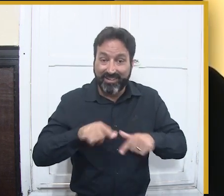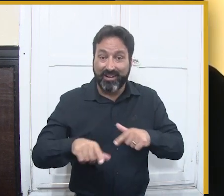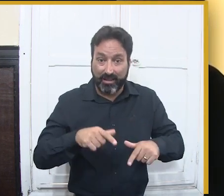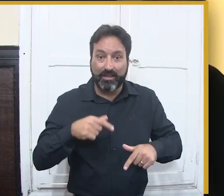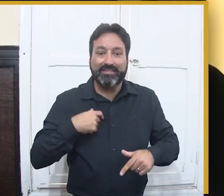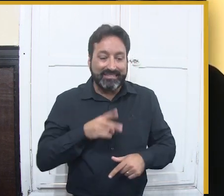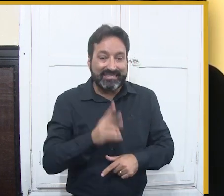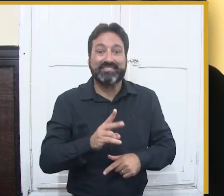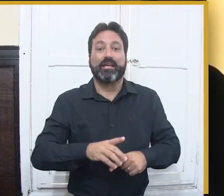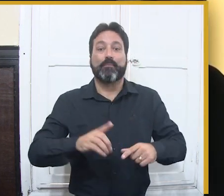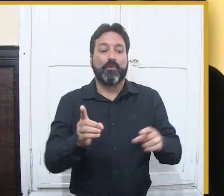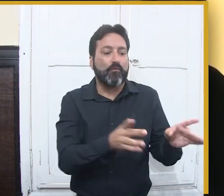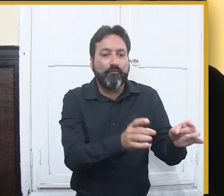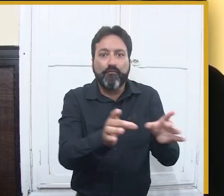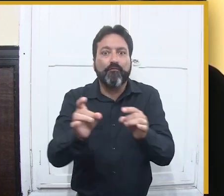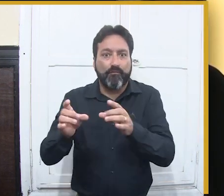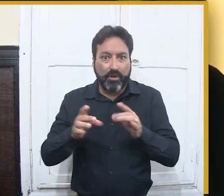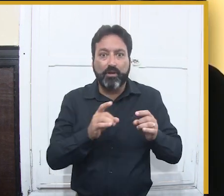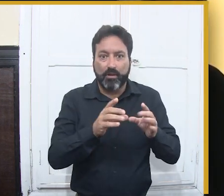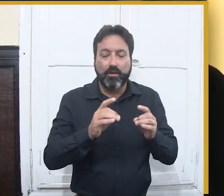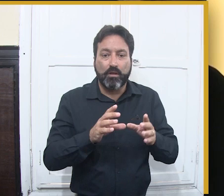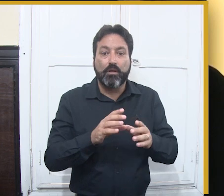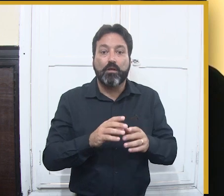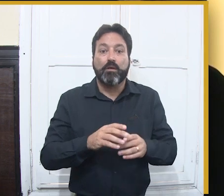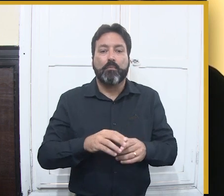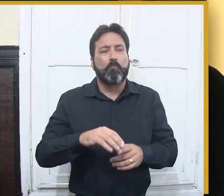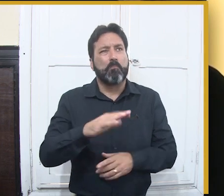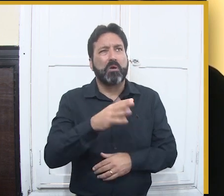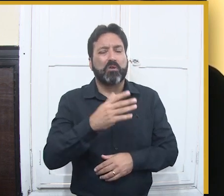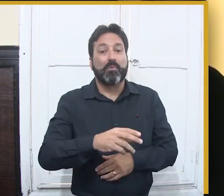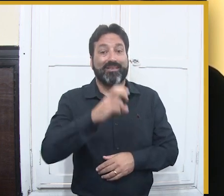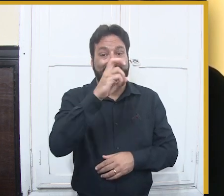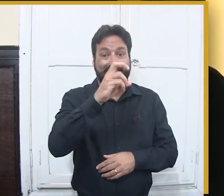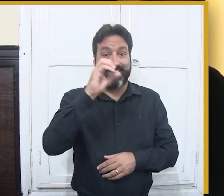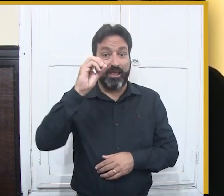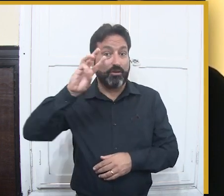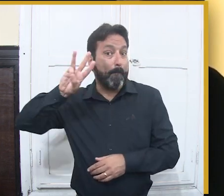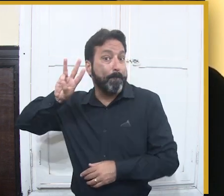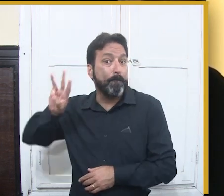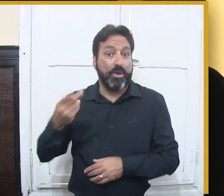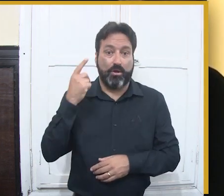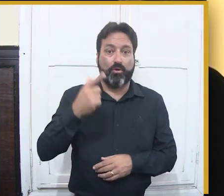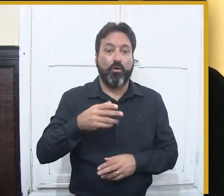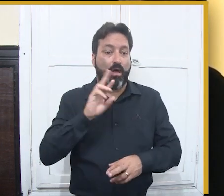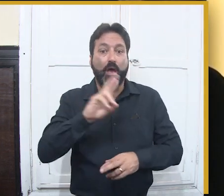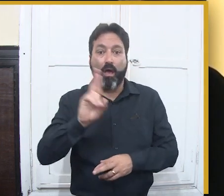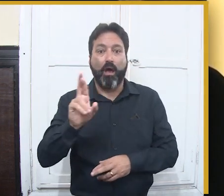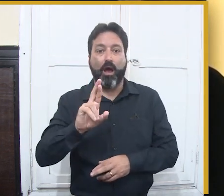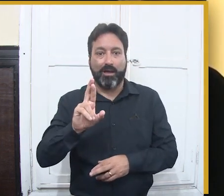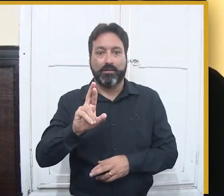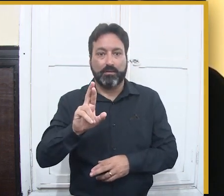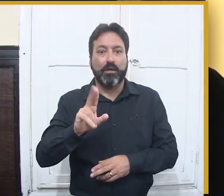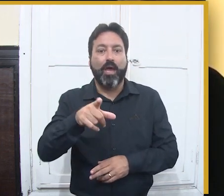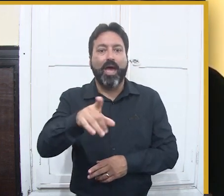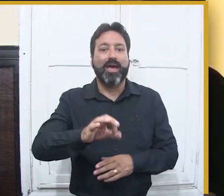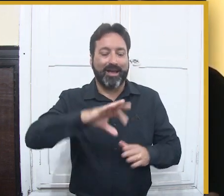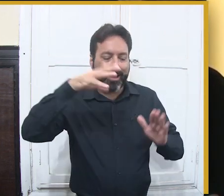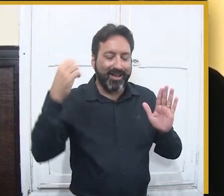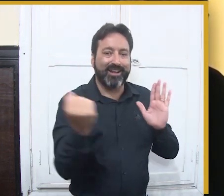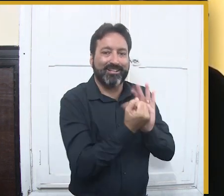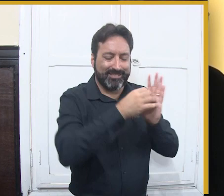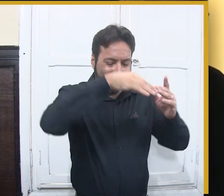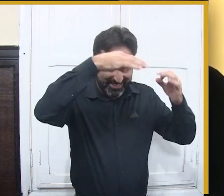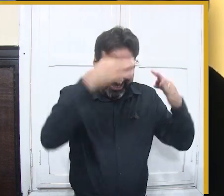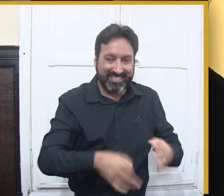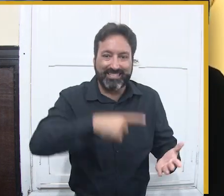70%, lá é, 7 cada 10 campinenses economicamente ativos, atuam na prestação de